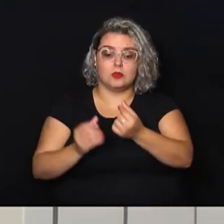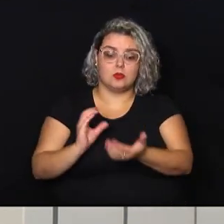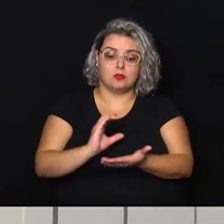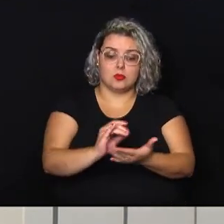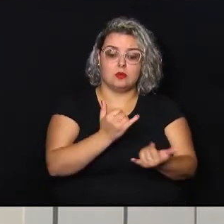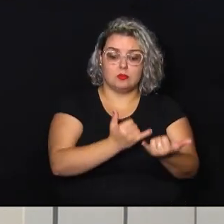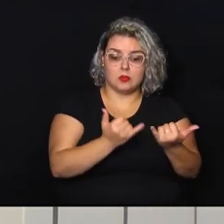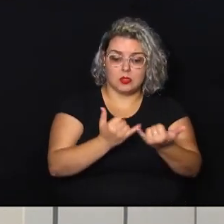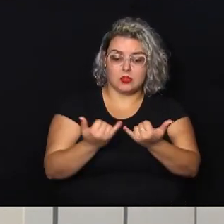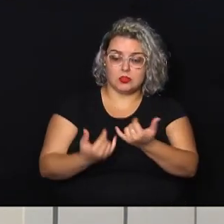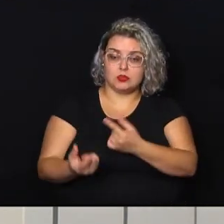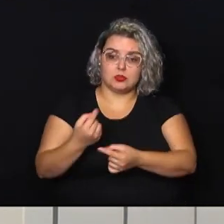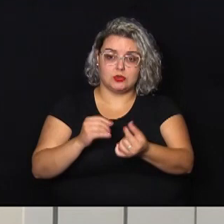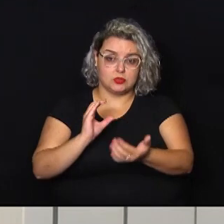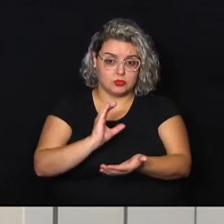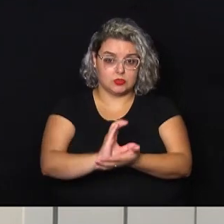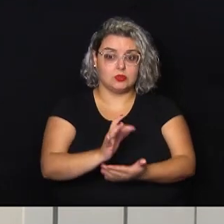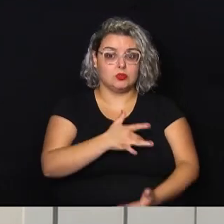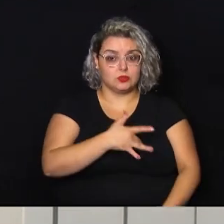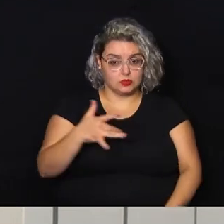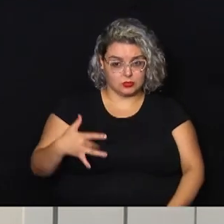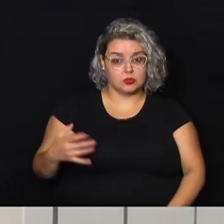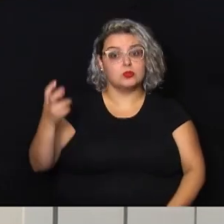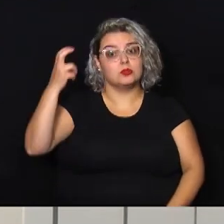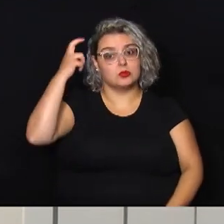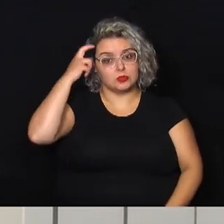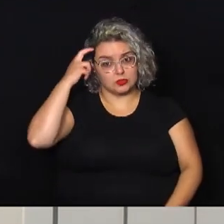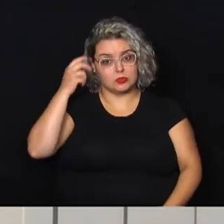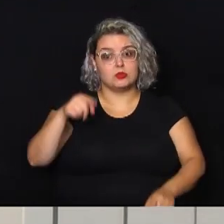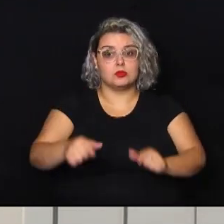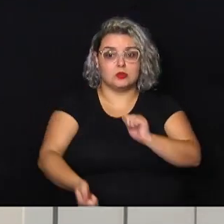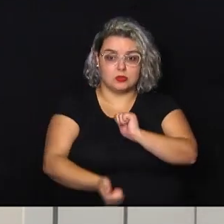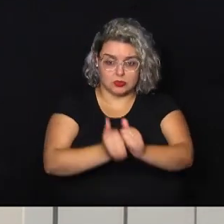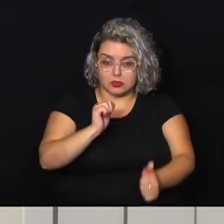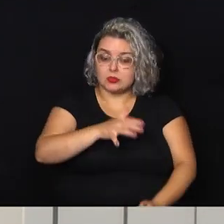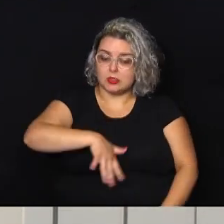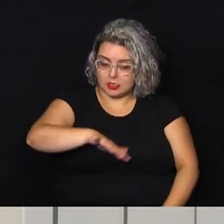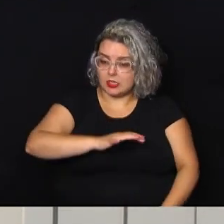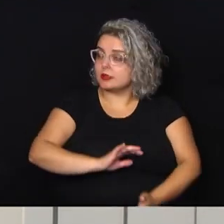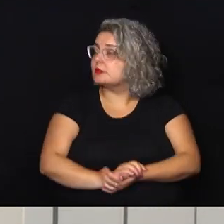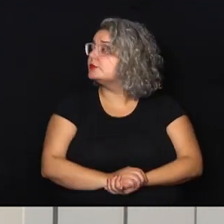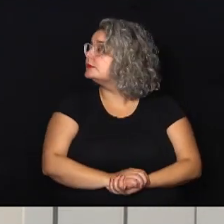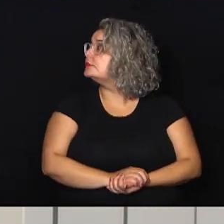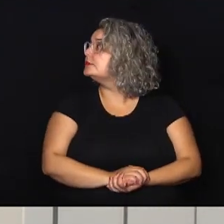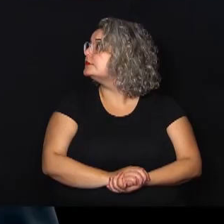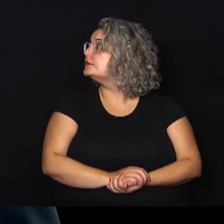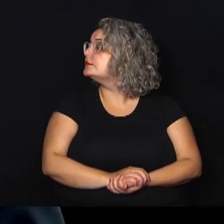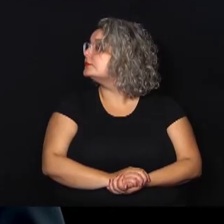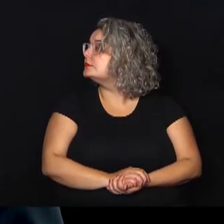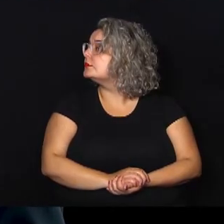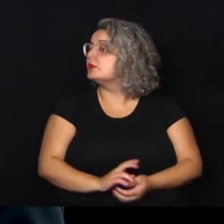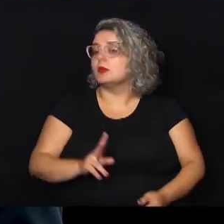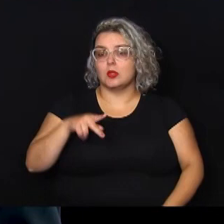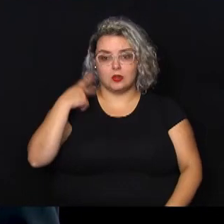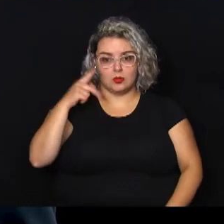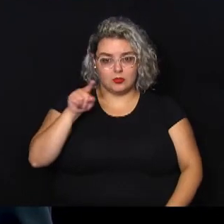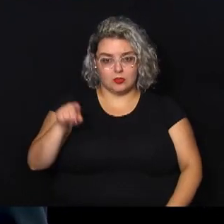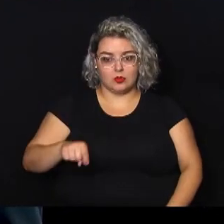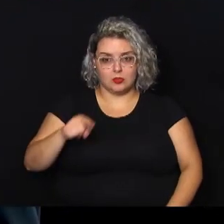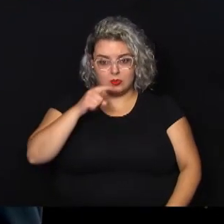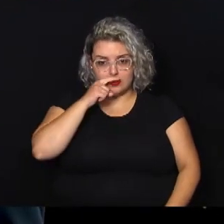impositivas para a saúde, cultura e esporte da região. O vereador Zé Carlos